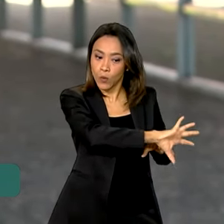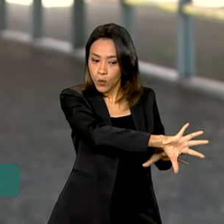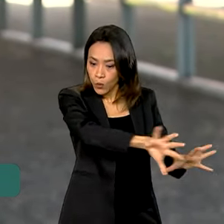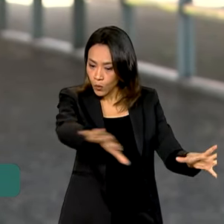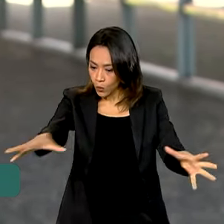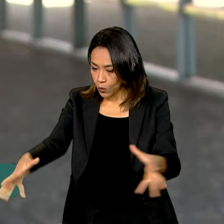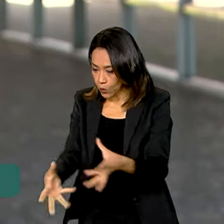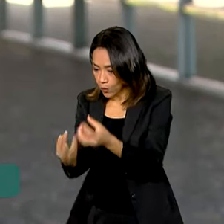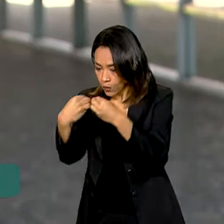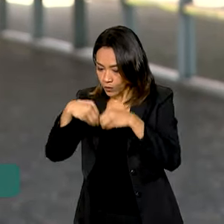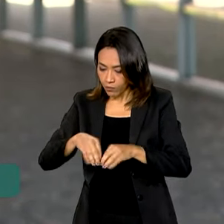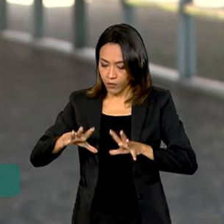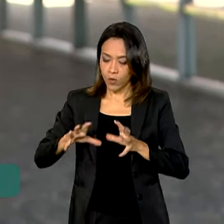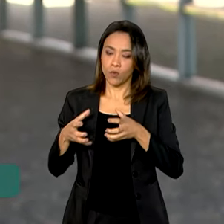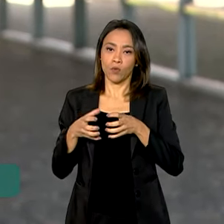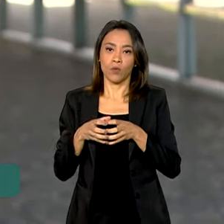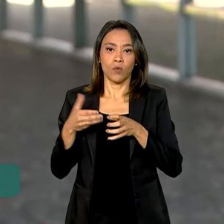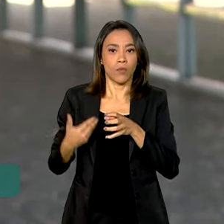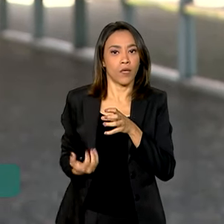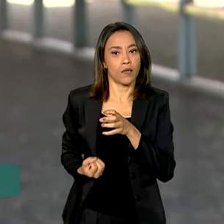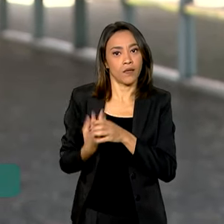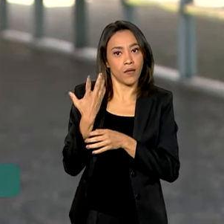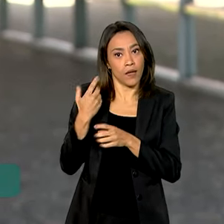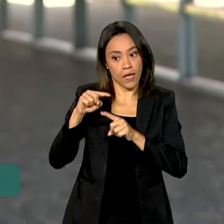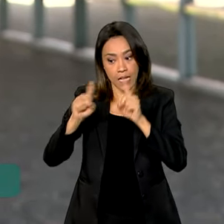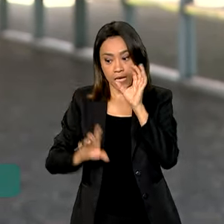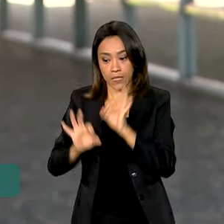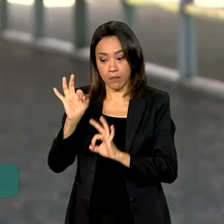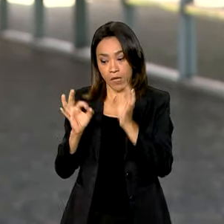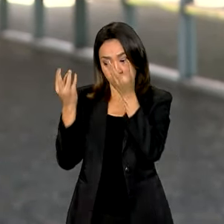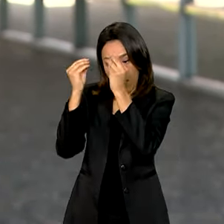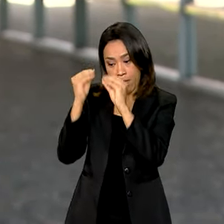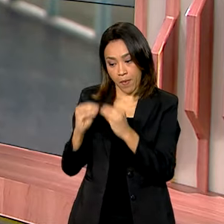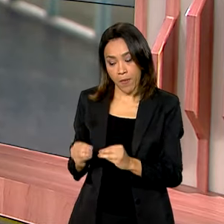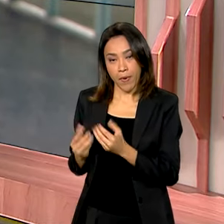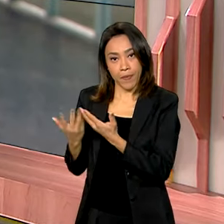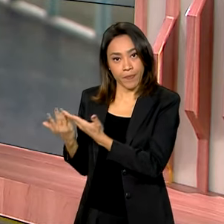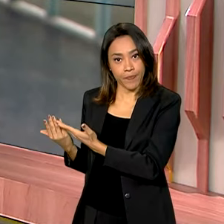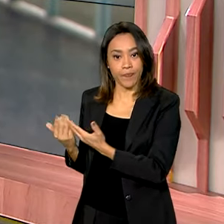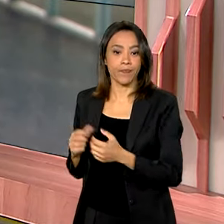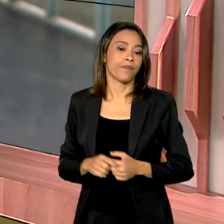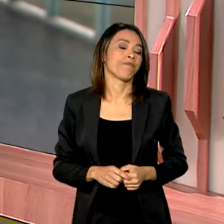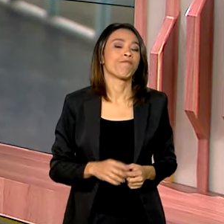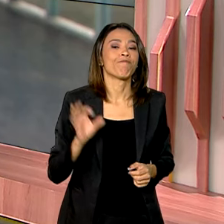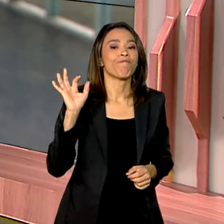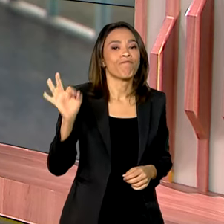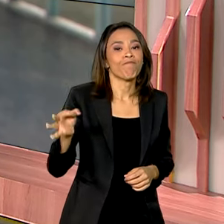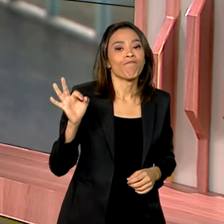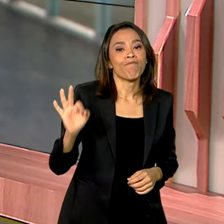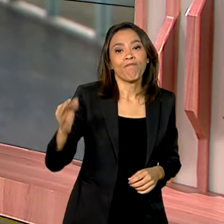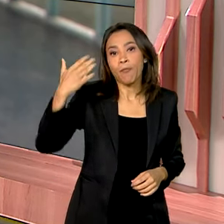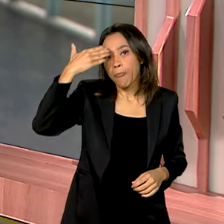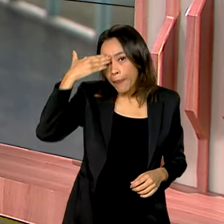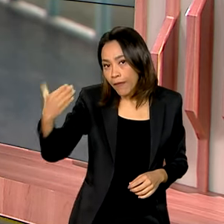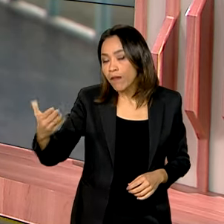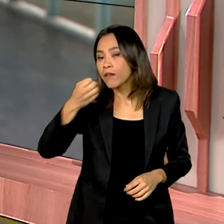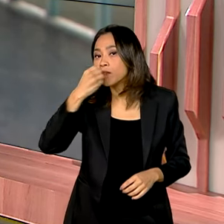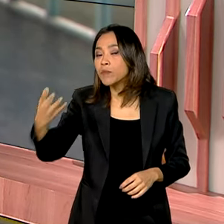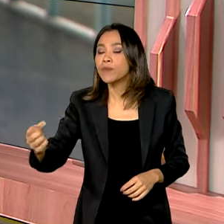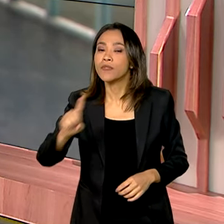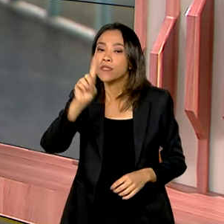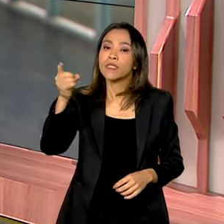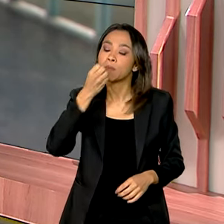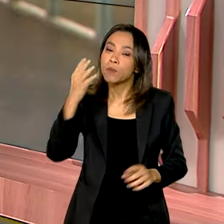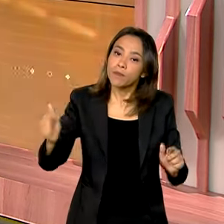articulação para garantir a criação desse plano. Voltamos com você, Vanessa. Ok, Marcinha. Obrigada. Bom dia para você e bom